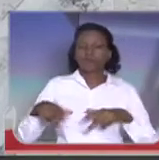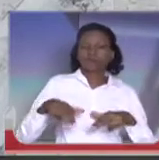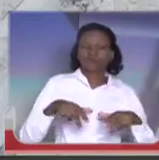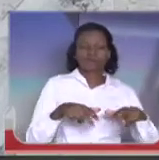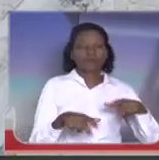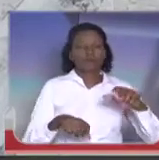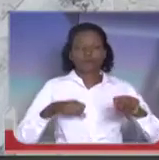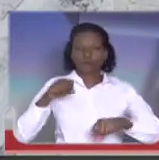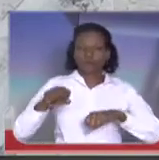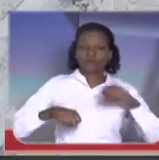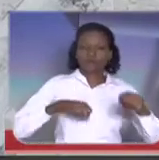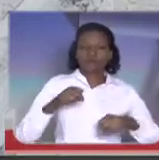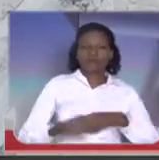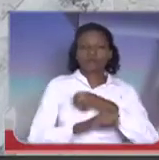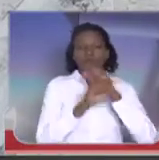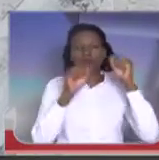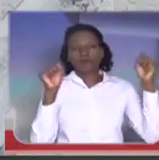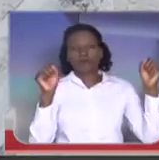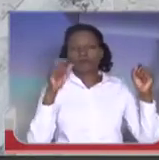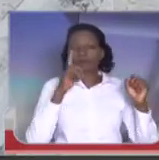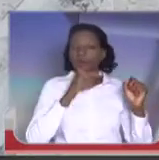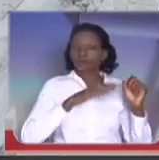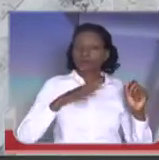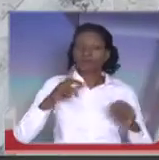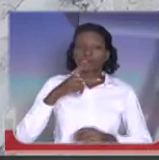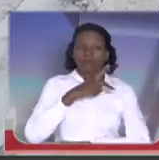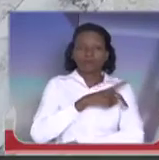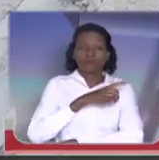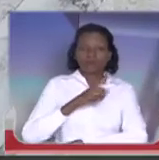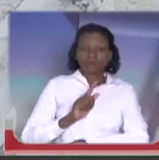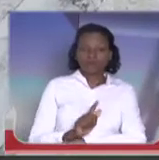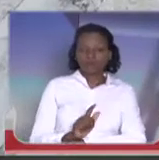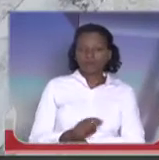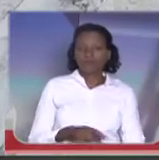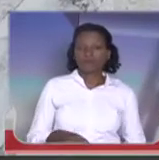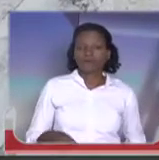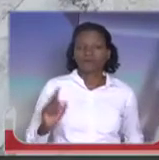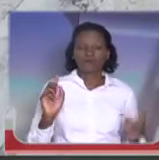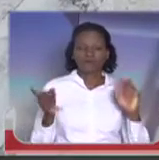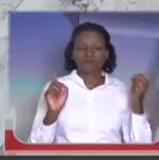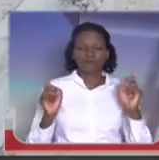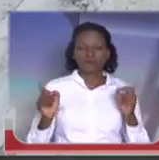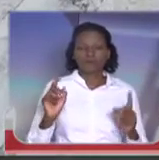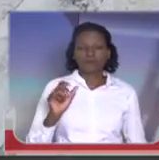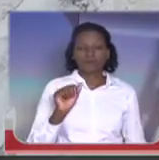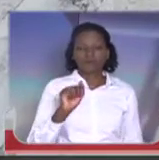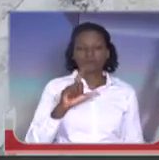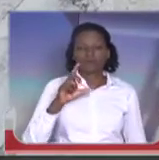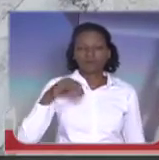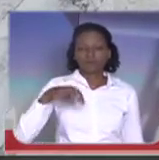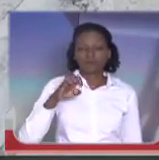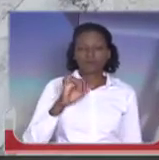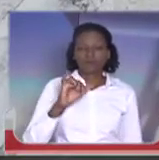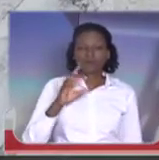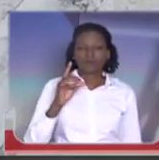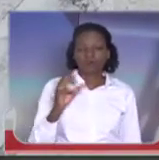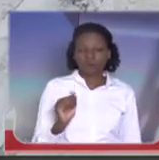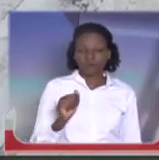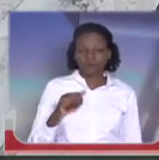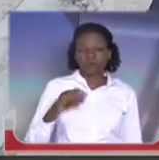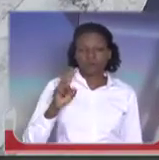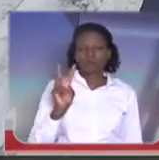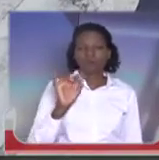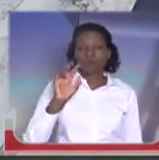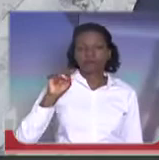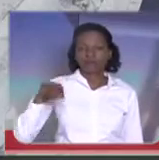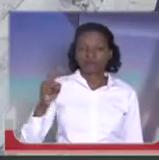matinal na Praia Grande, na Avenida Marginal, Almeida Vinhas, na altura do número 1041, 9h15